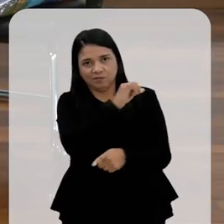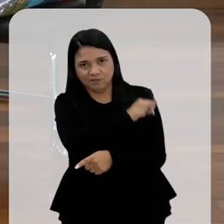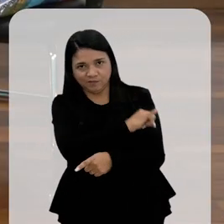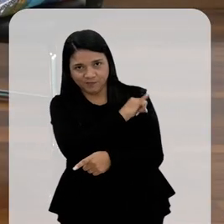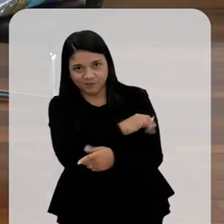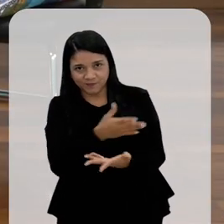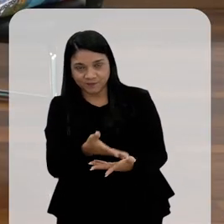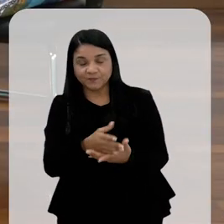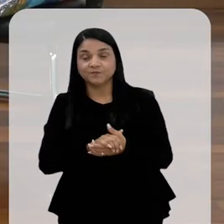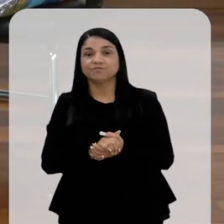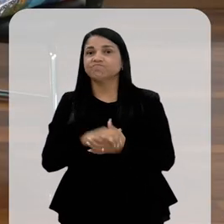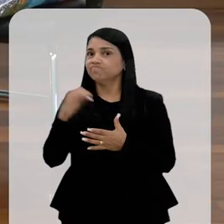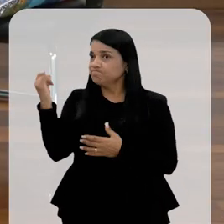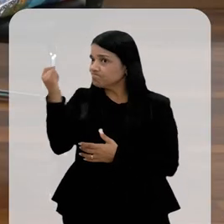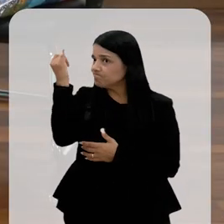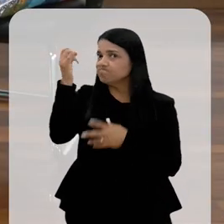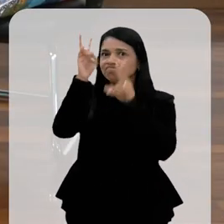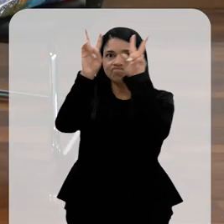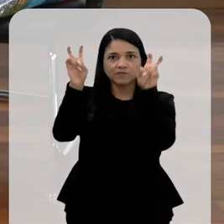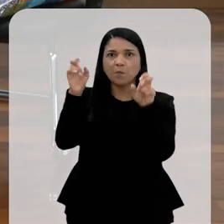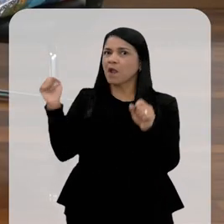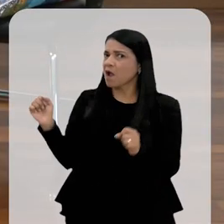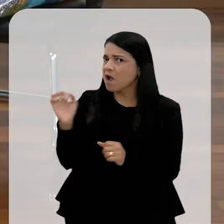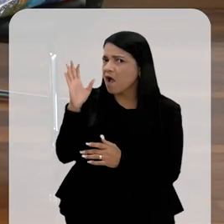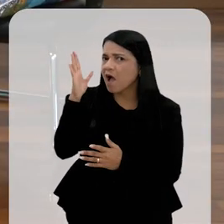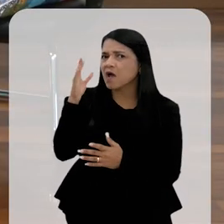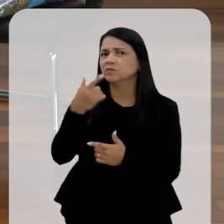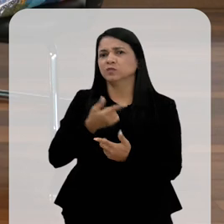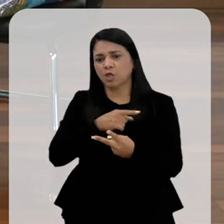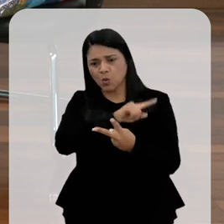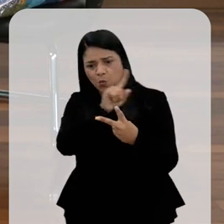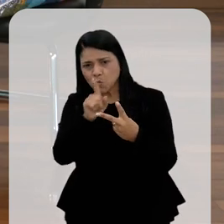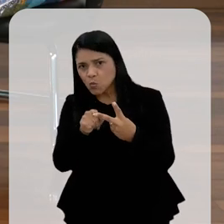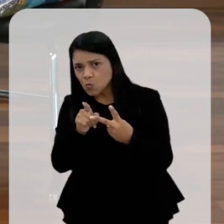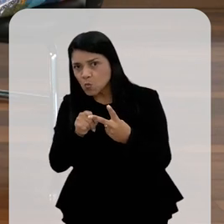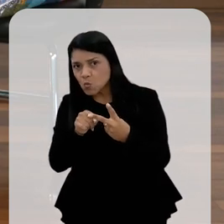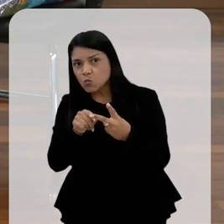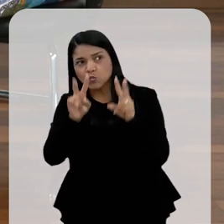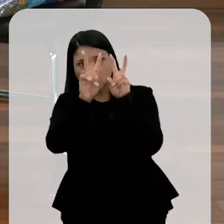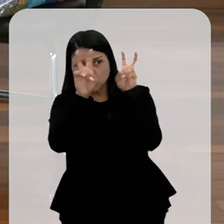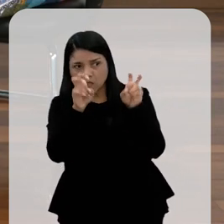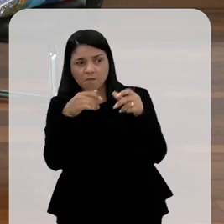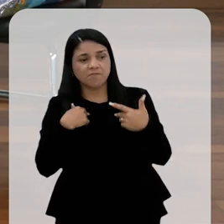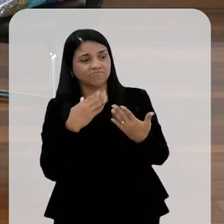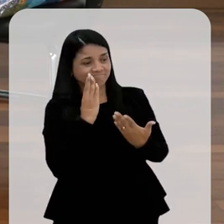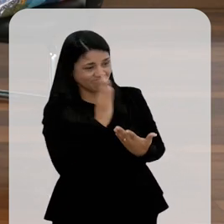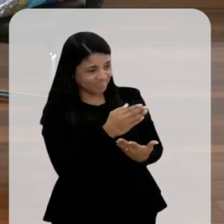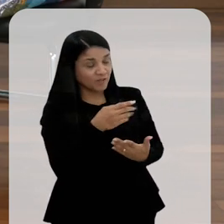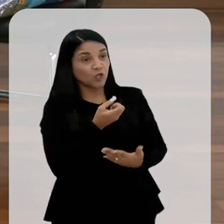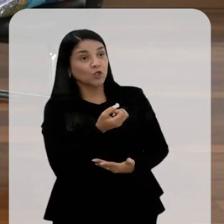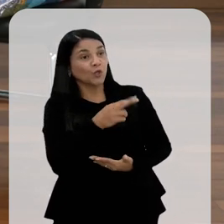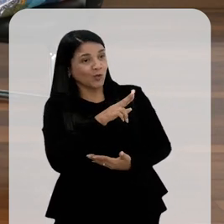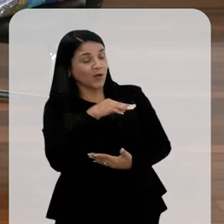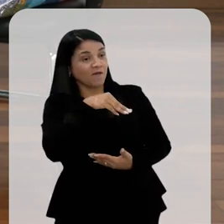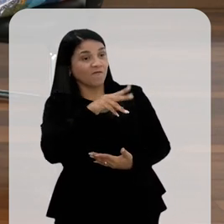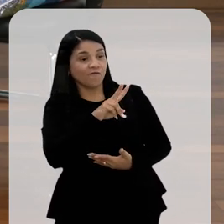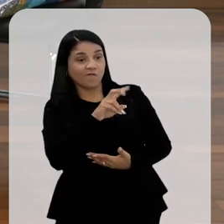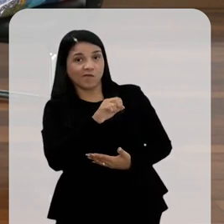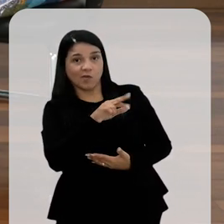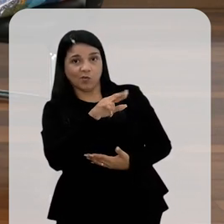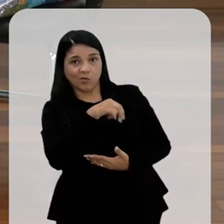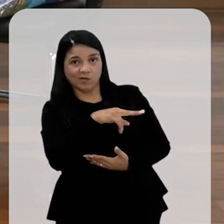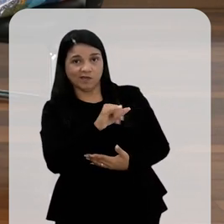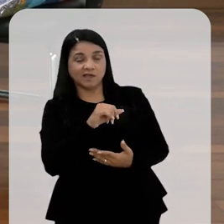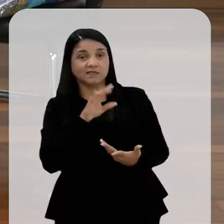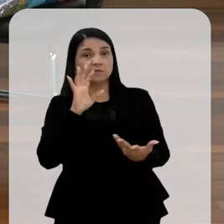Bom, um tema importantíssimo e caro para todos nós, além de um outro que eu queria trazer aqui para a doutora Verônica, que é